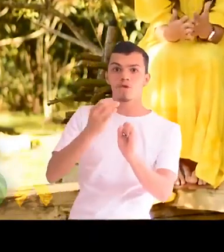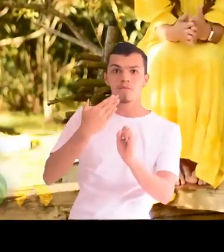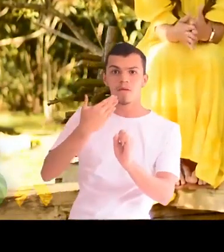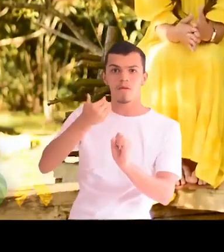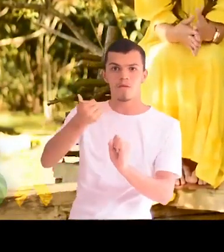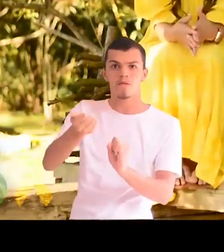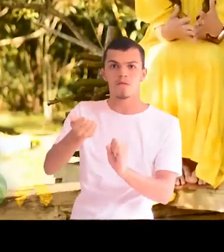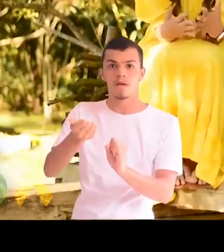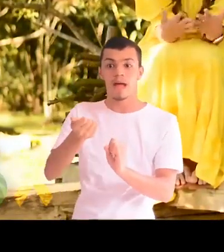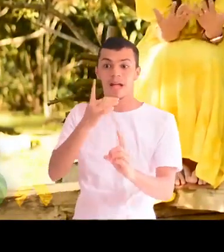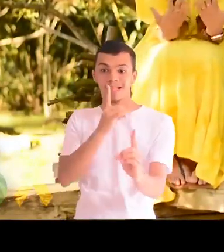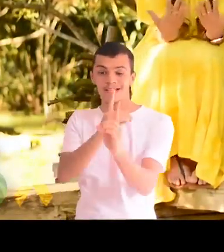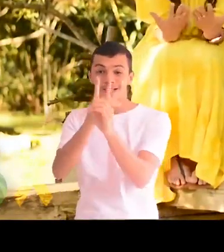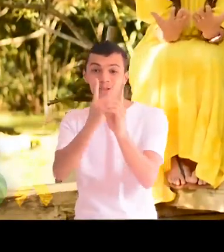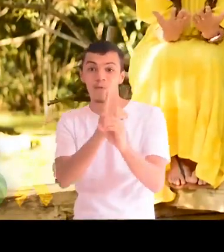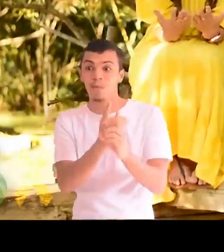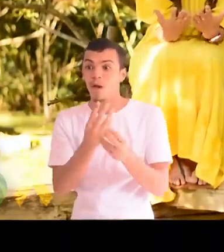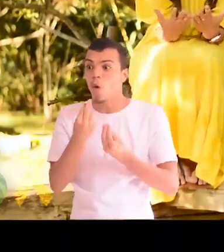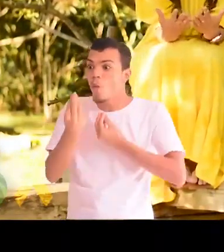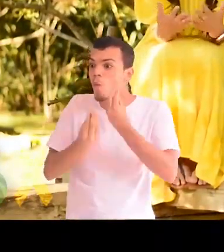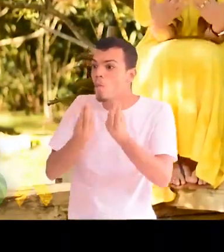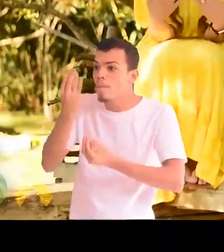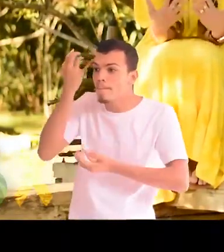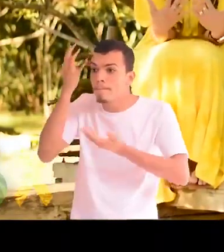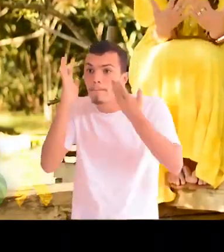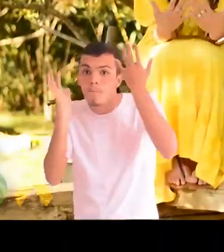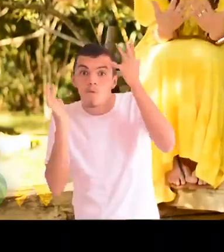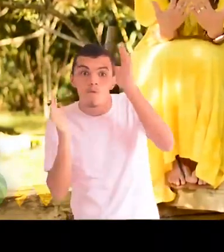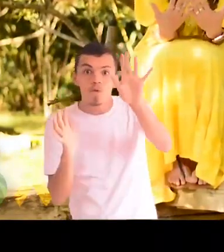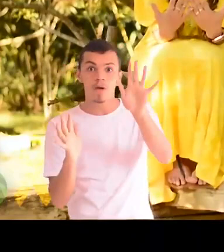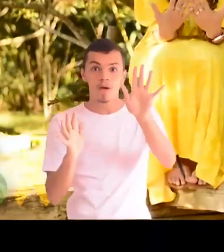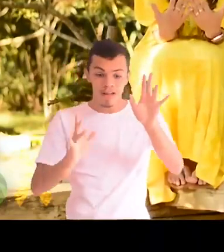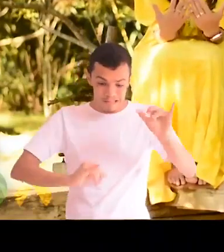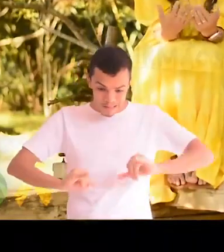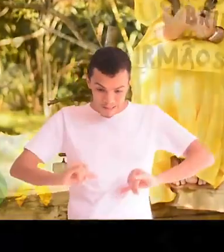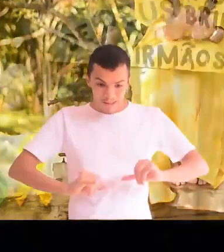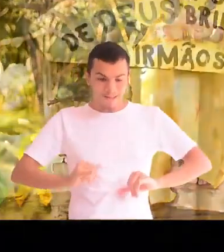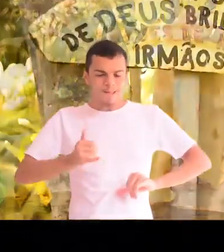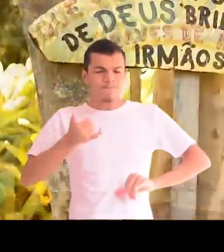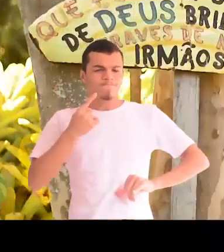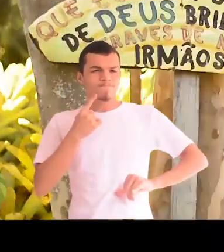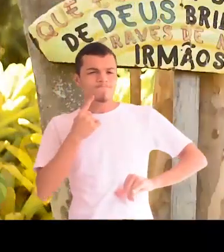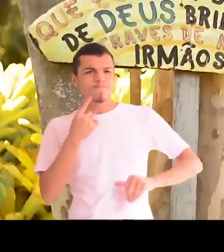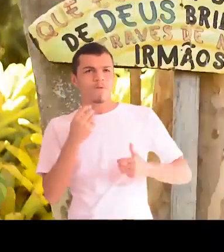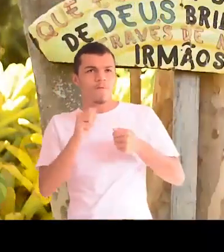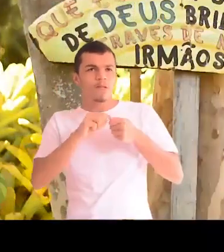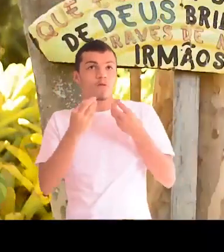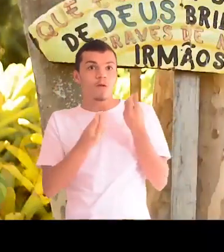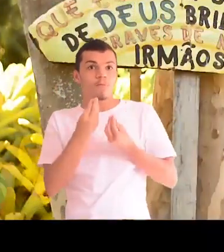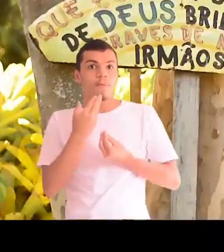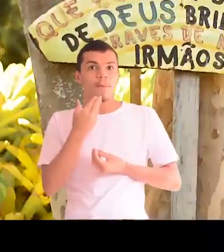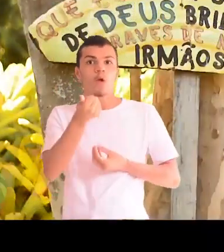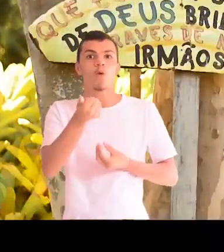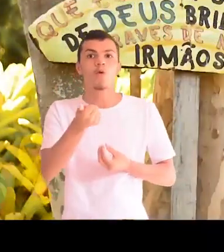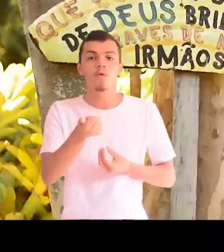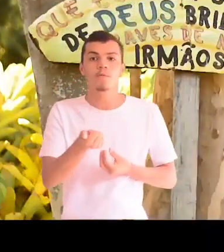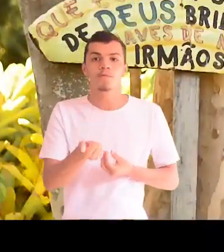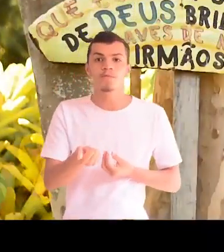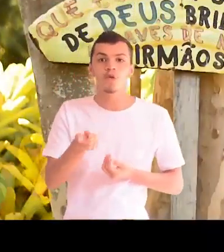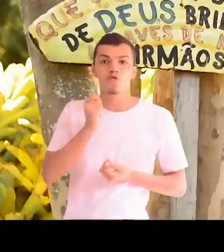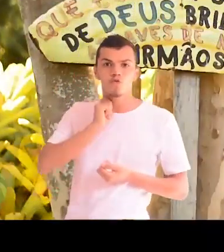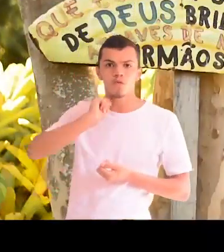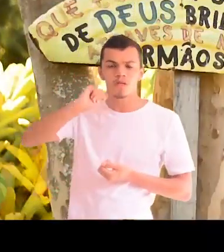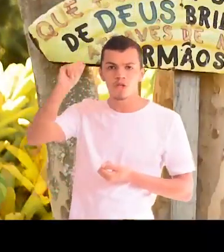descobrirem que há novas maneiras de lidar com as suas dores. Suicídio é uma questão de saúde